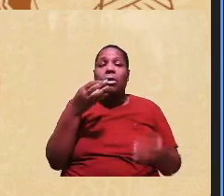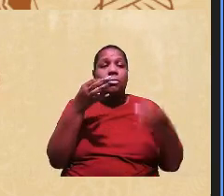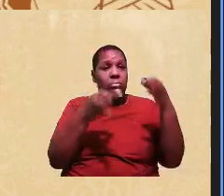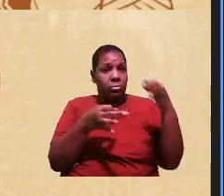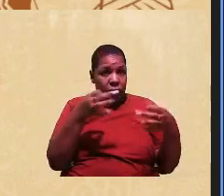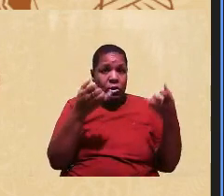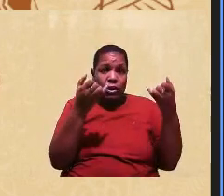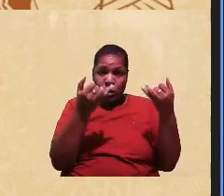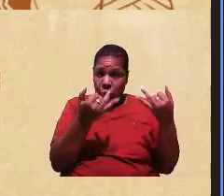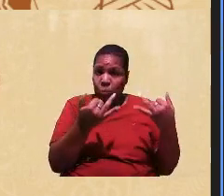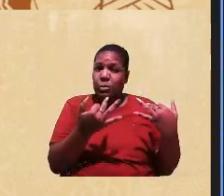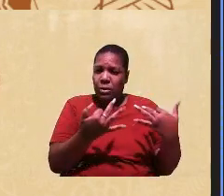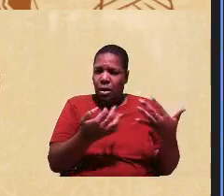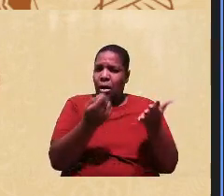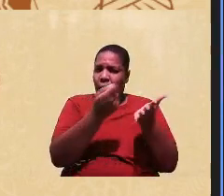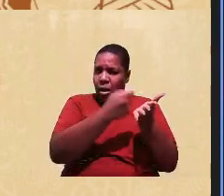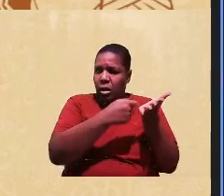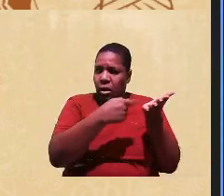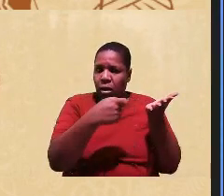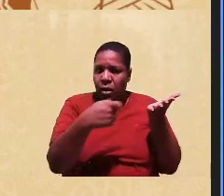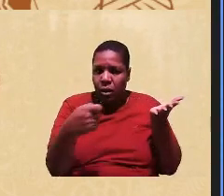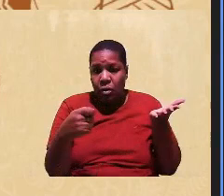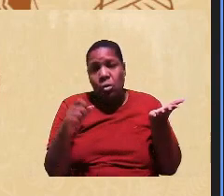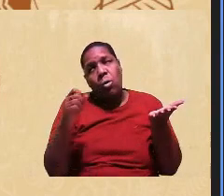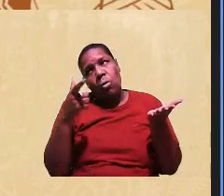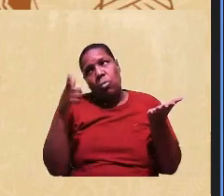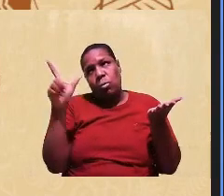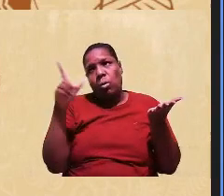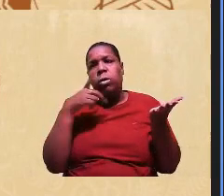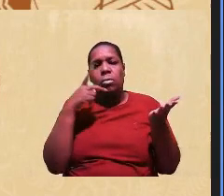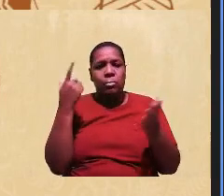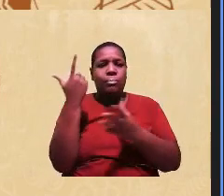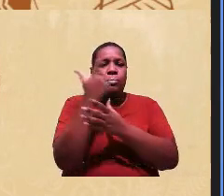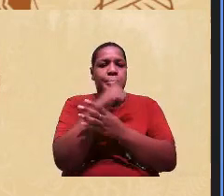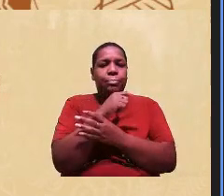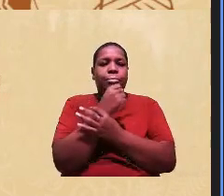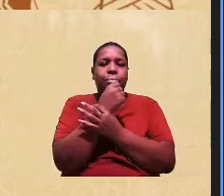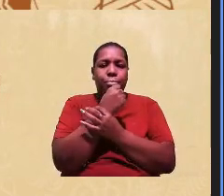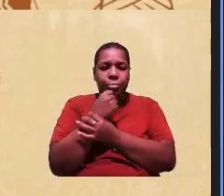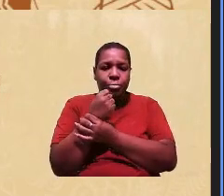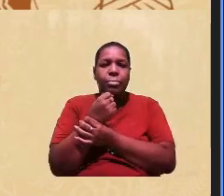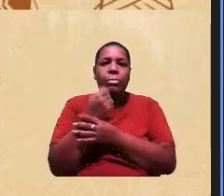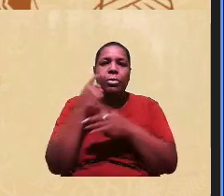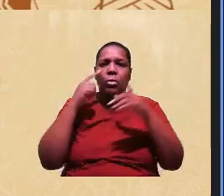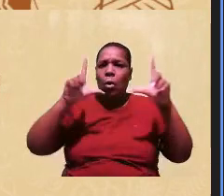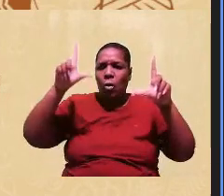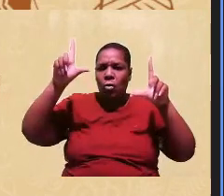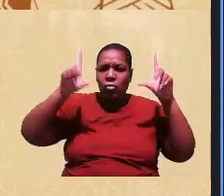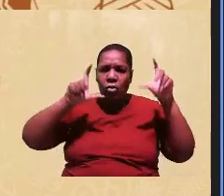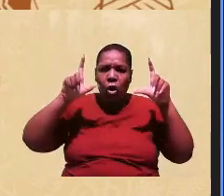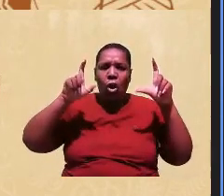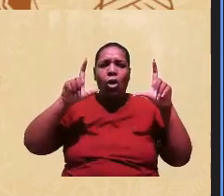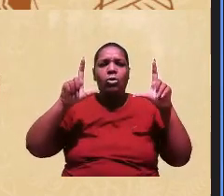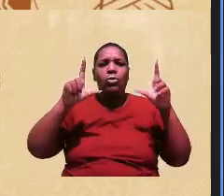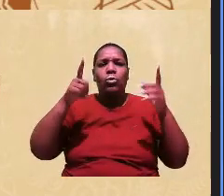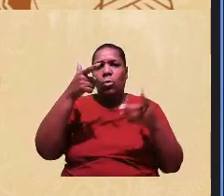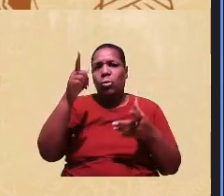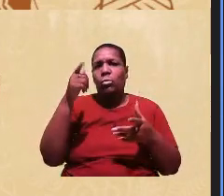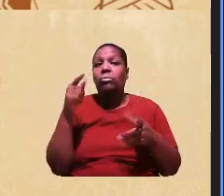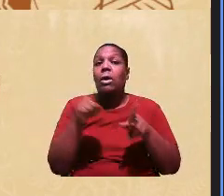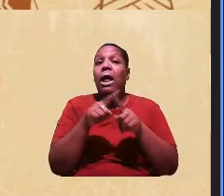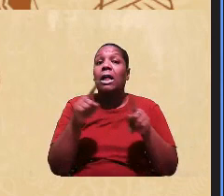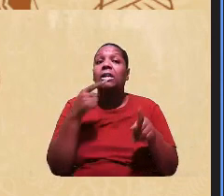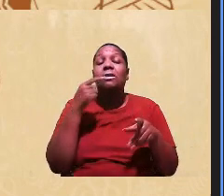de forma escrita e outros editais garantem que ele possa enviar fotos, imagens, mas ele vai